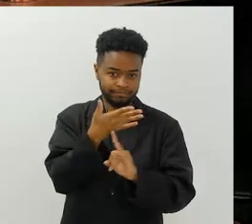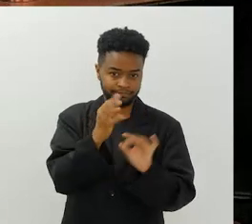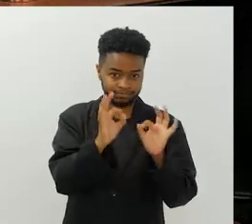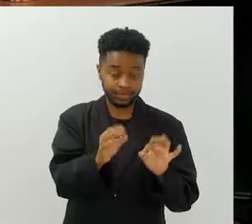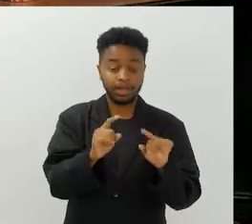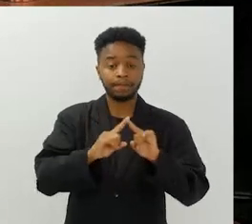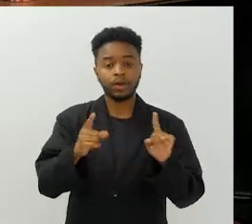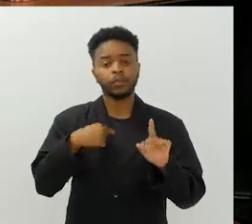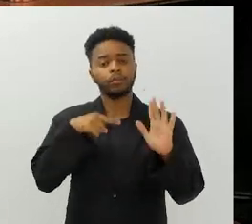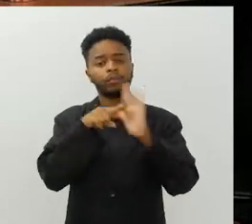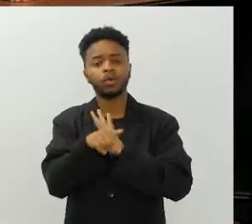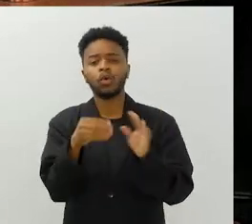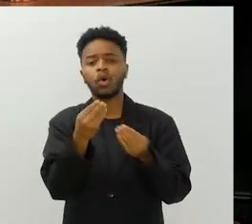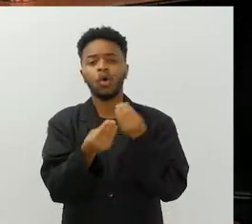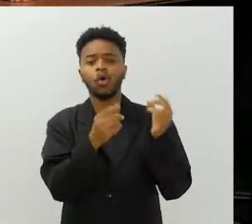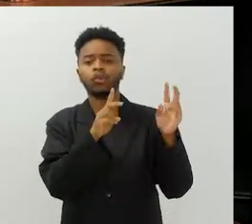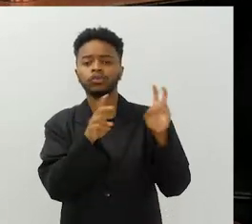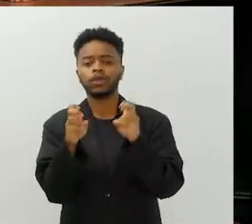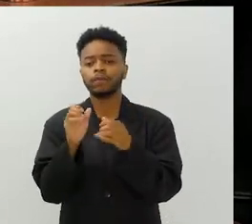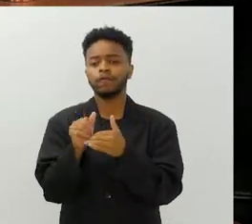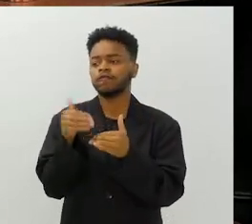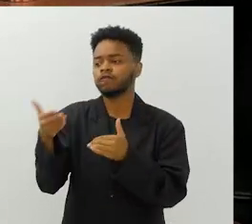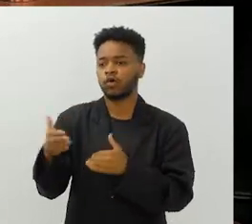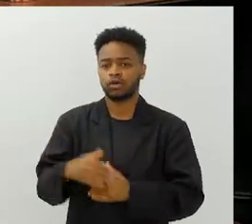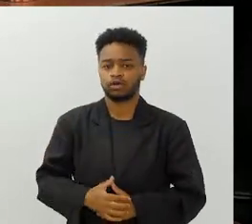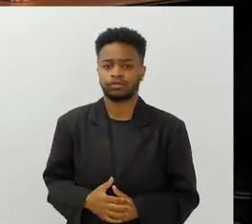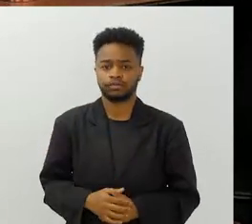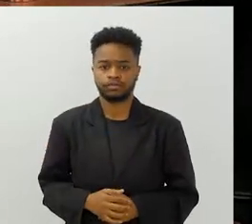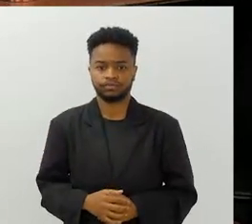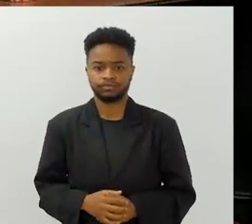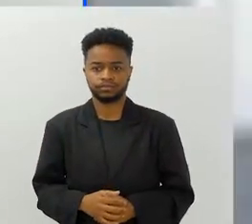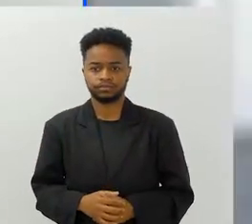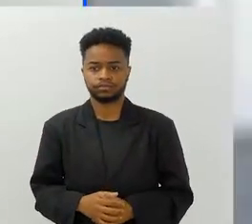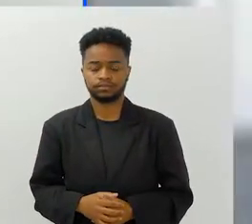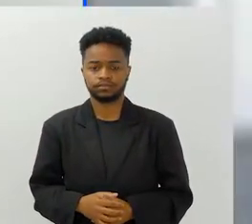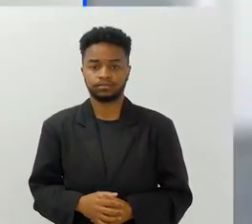ambiente. Mas como é que está essa questão fora aqui?